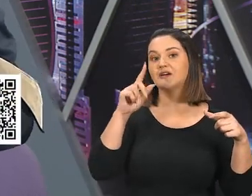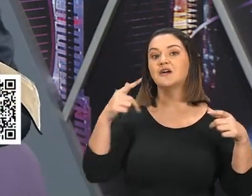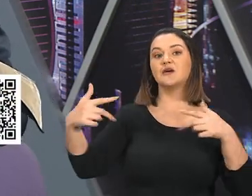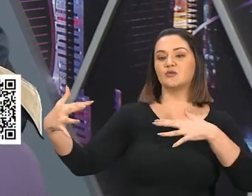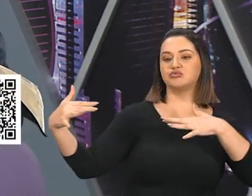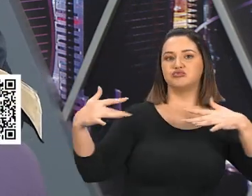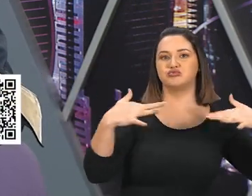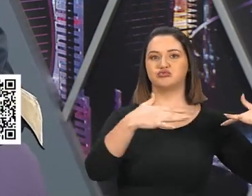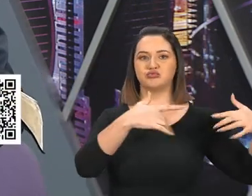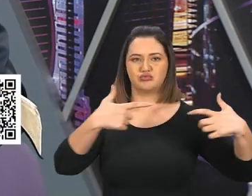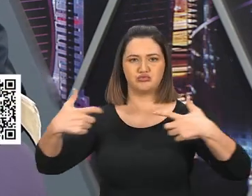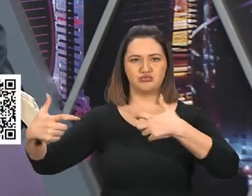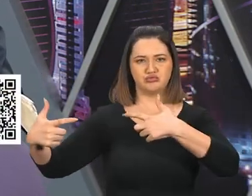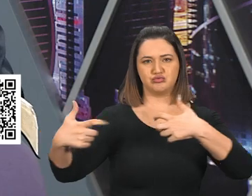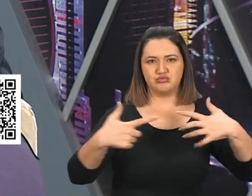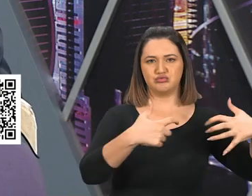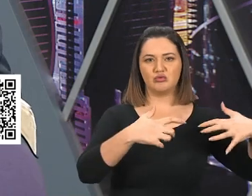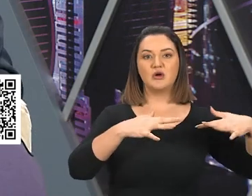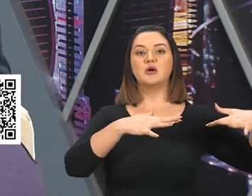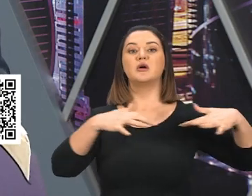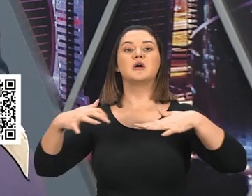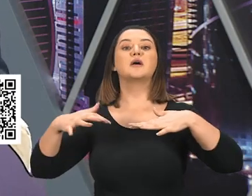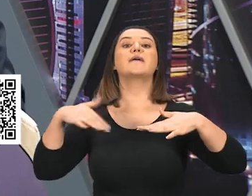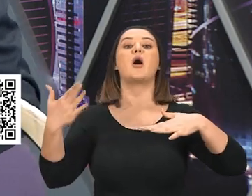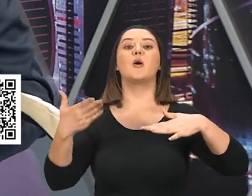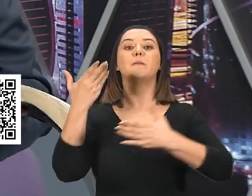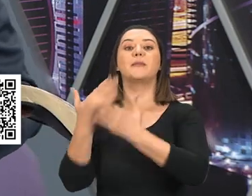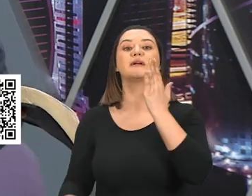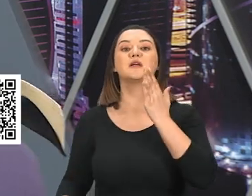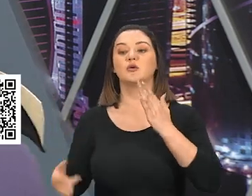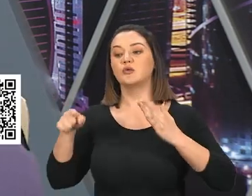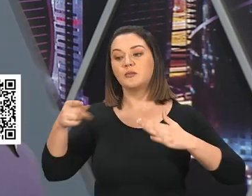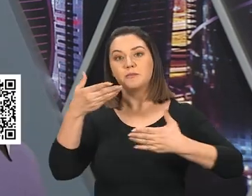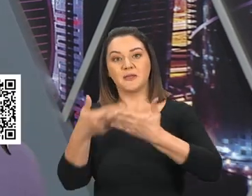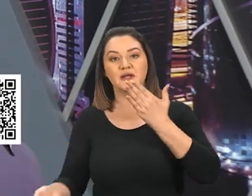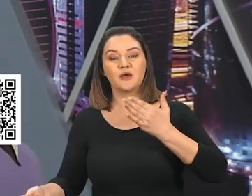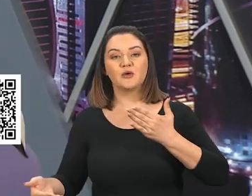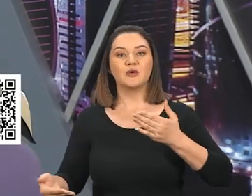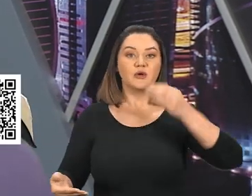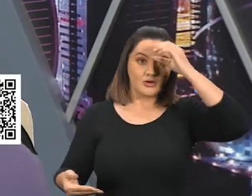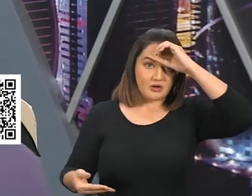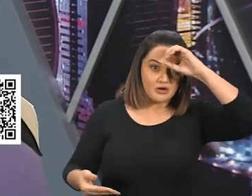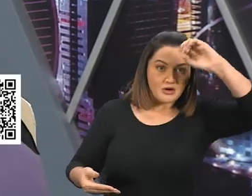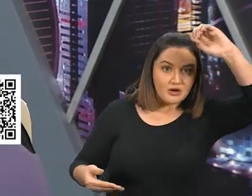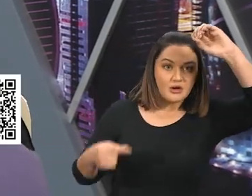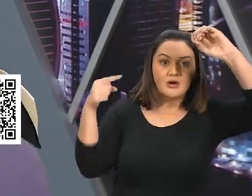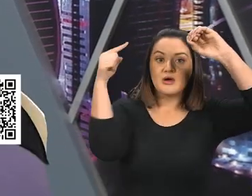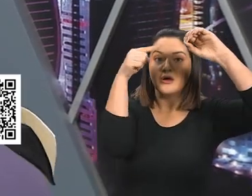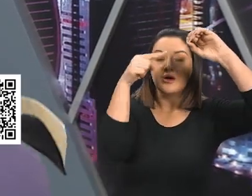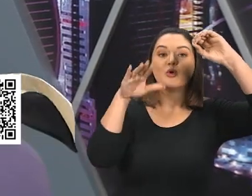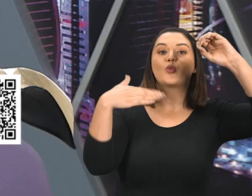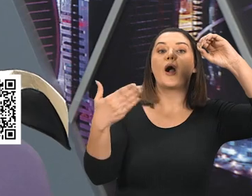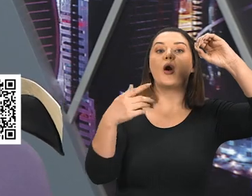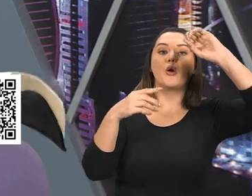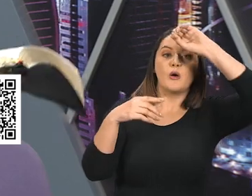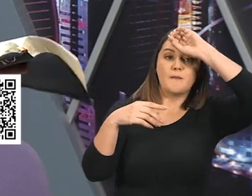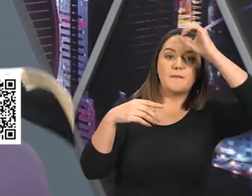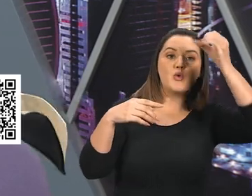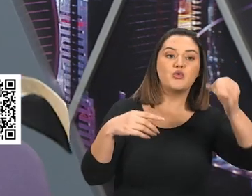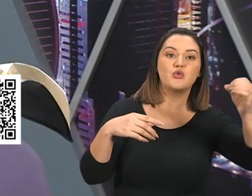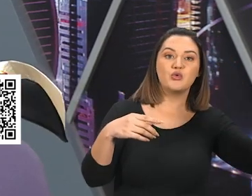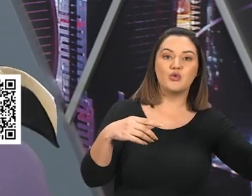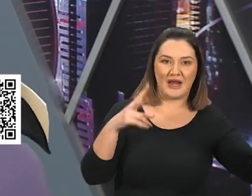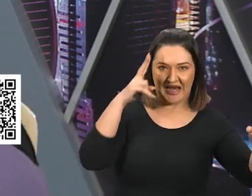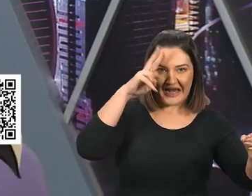E o chifre na ponta, O chifre na testa do bode, Era Alexandre o Grande, Que era o imperador grego, Que